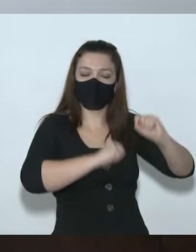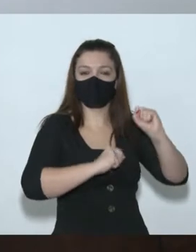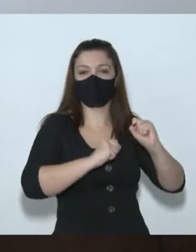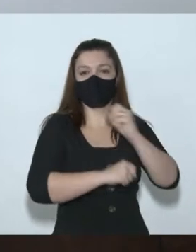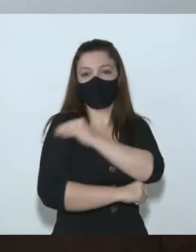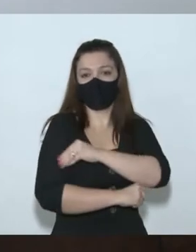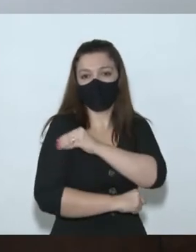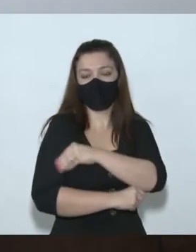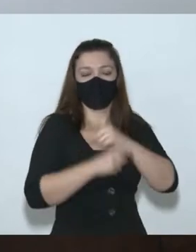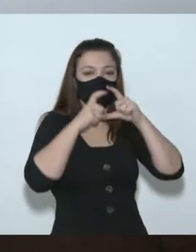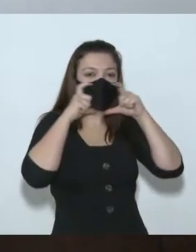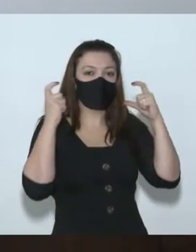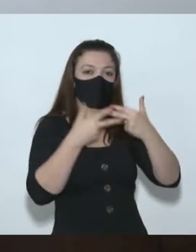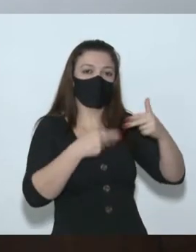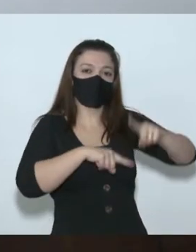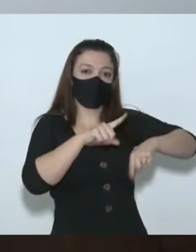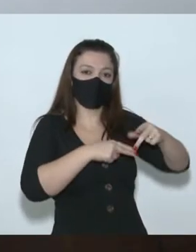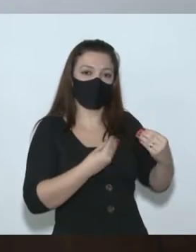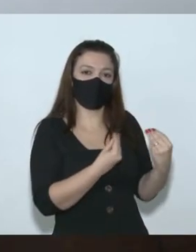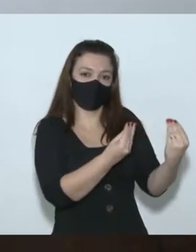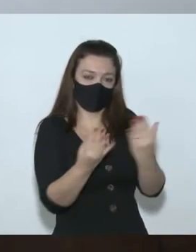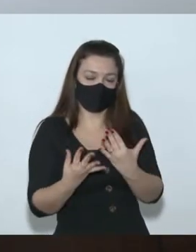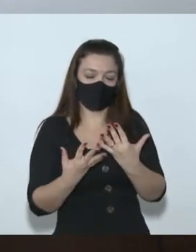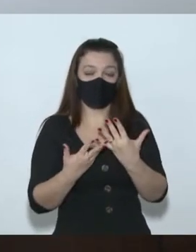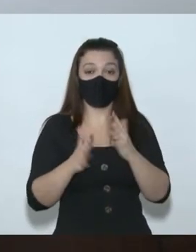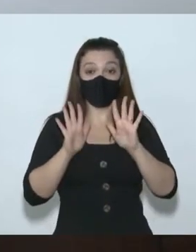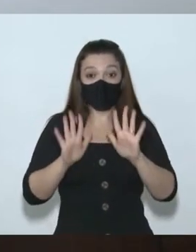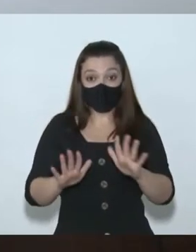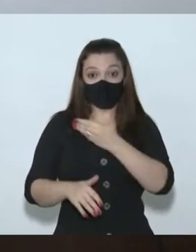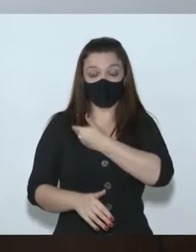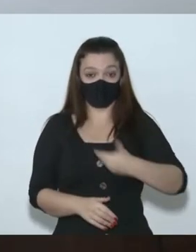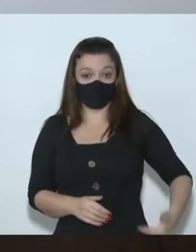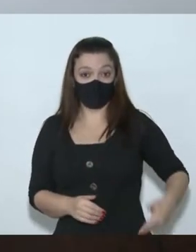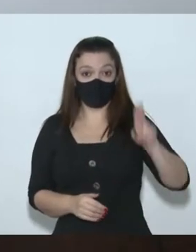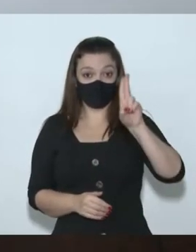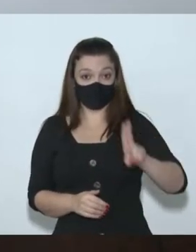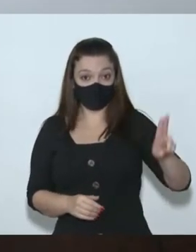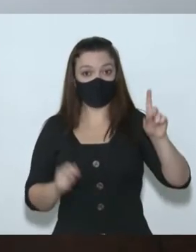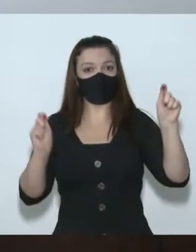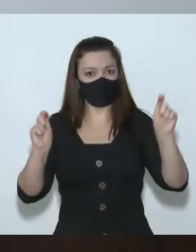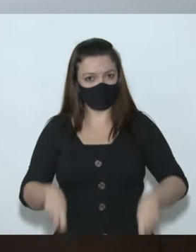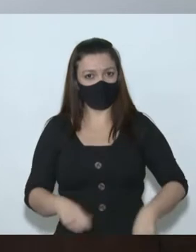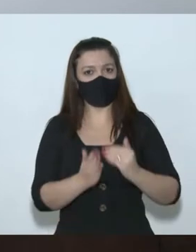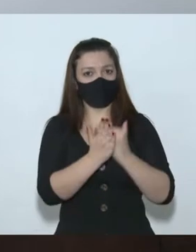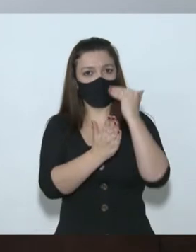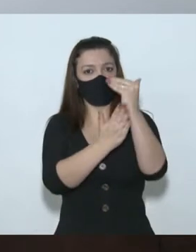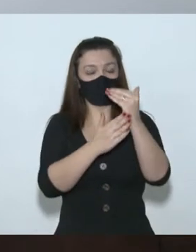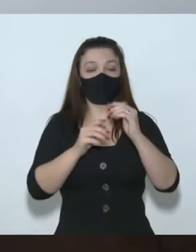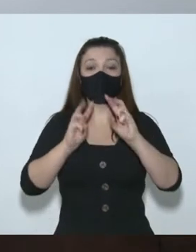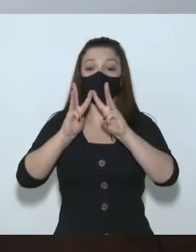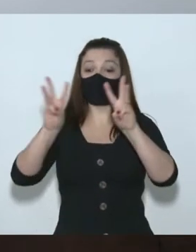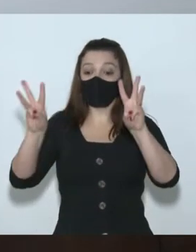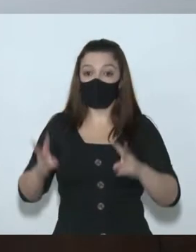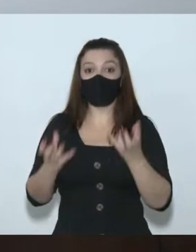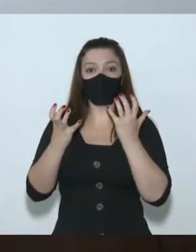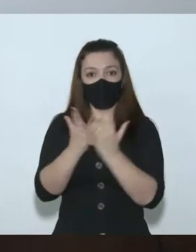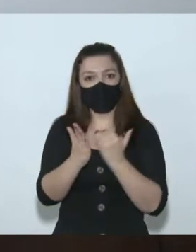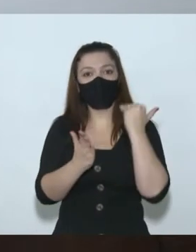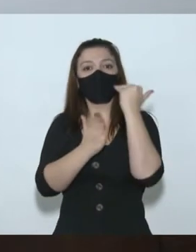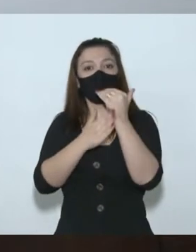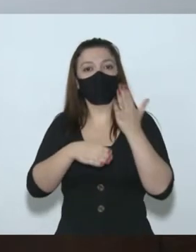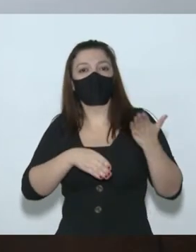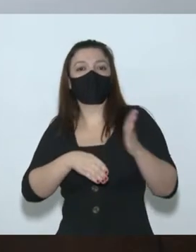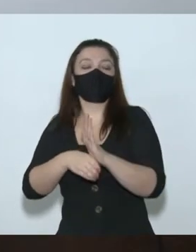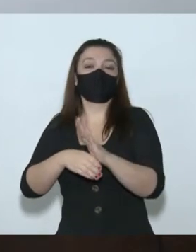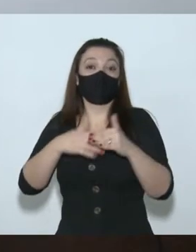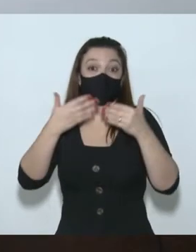em gel, equipamentos hospitalares. Mas a Universidade Pública Brasileira pode fazer mais, a UFR quer fazer mais. É exatamente por essa razão que no dia